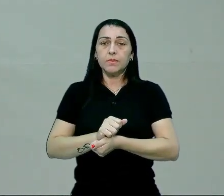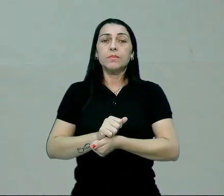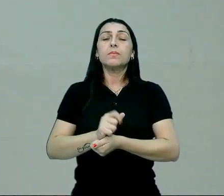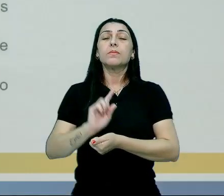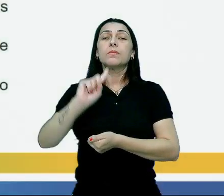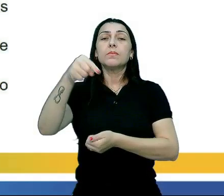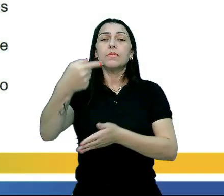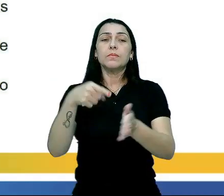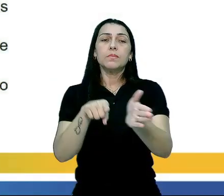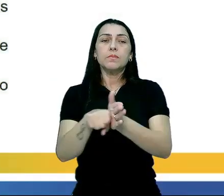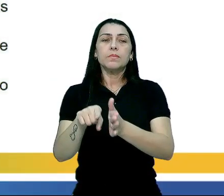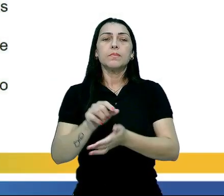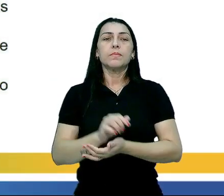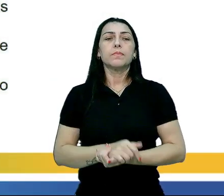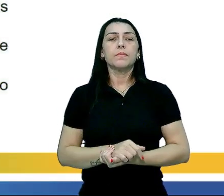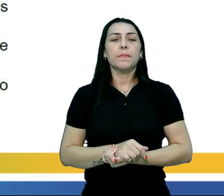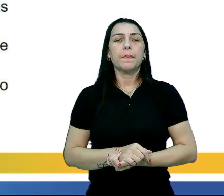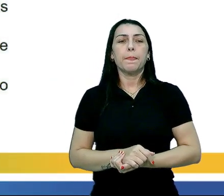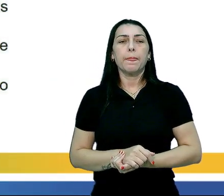para a nossa próxima questão?